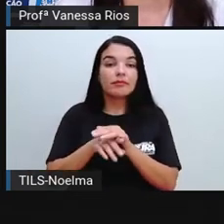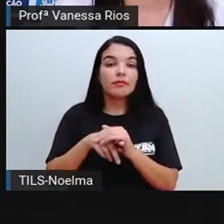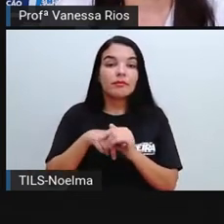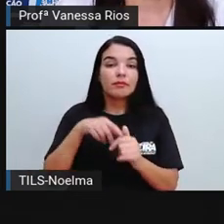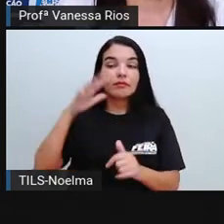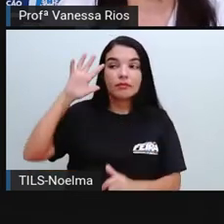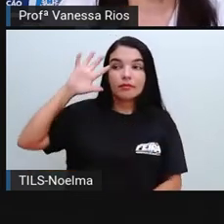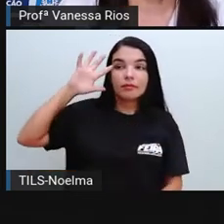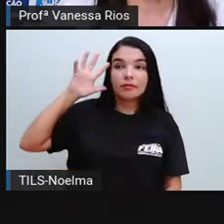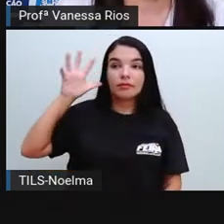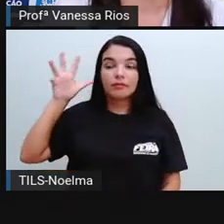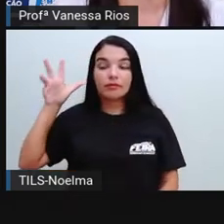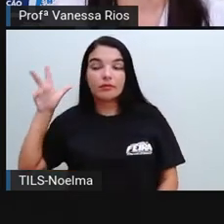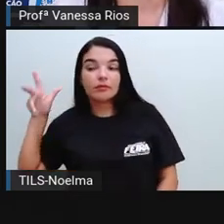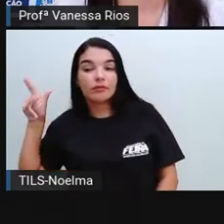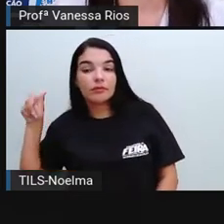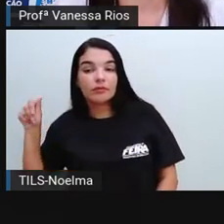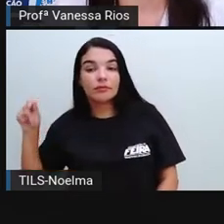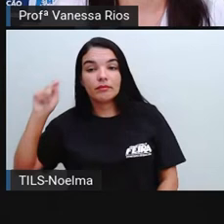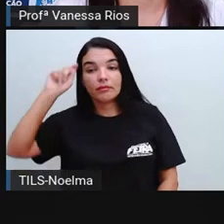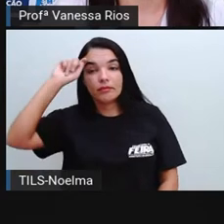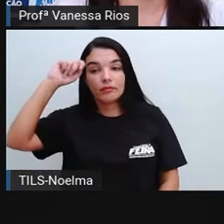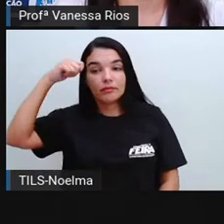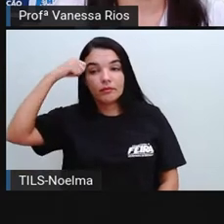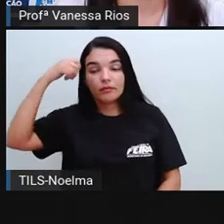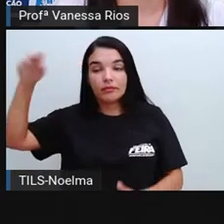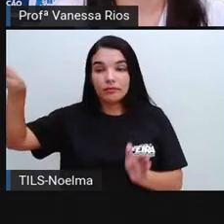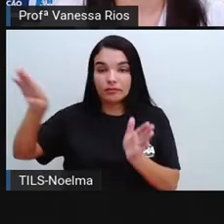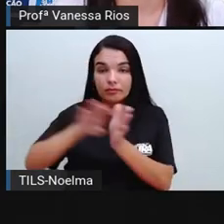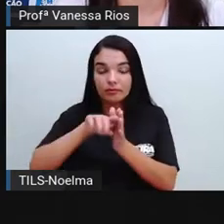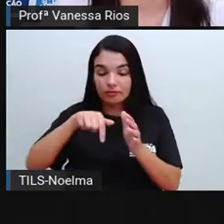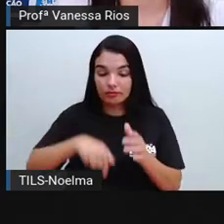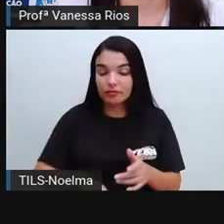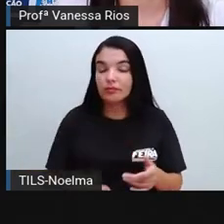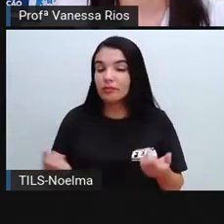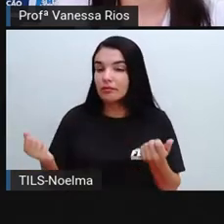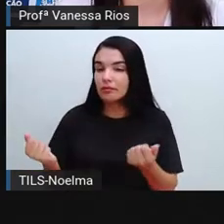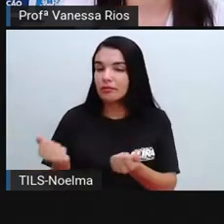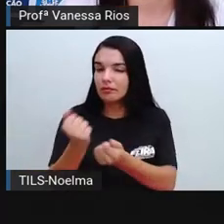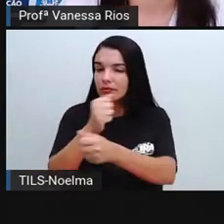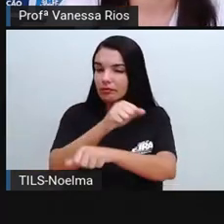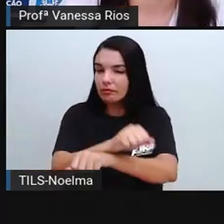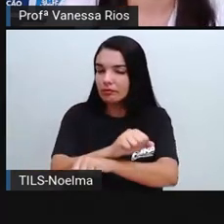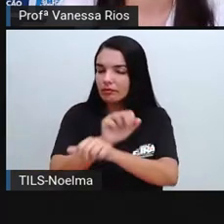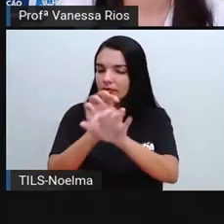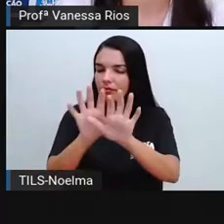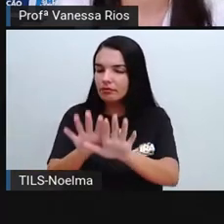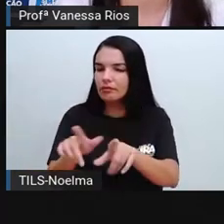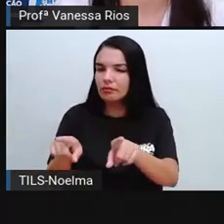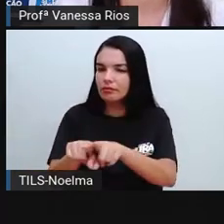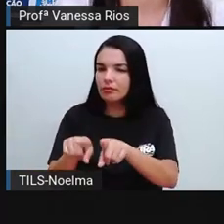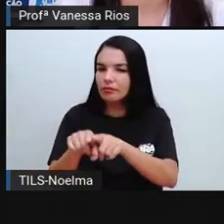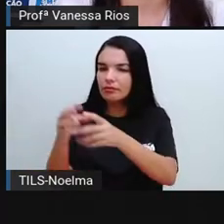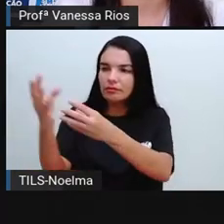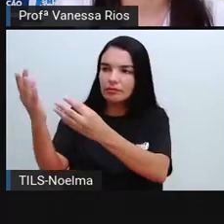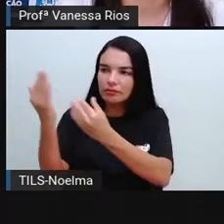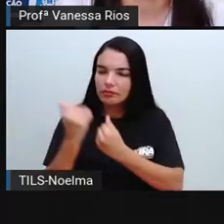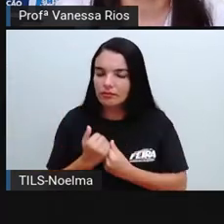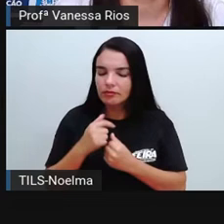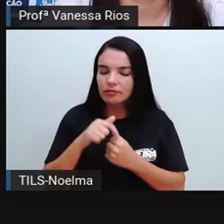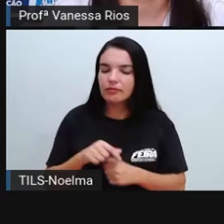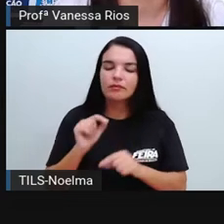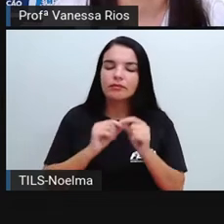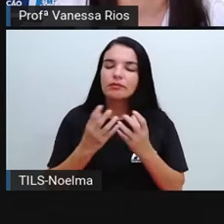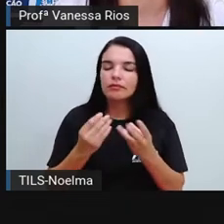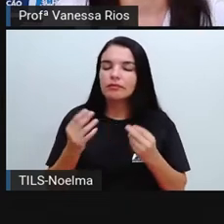negros aí africanos que vieram para ser escravizados, mas embora diante também dessa situação, trouxeram também muitos